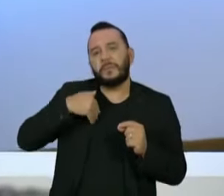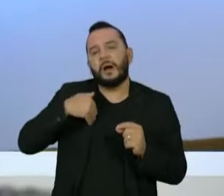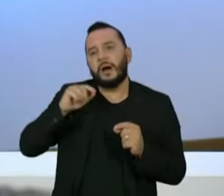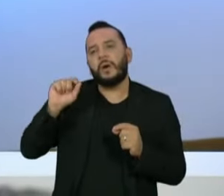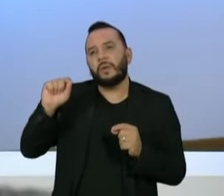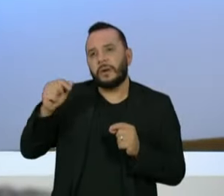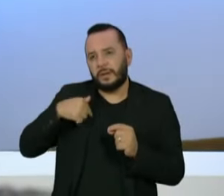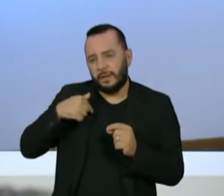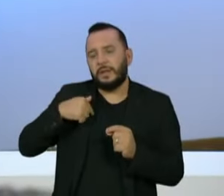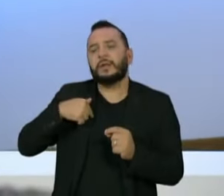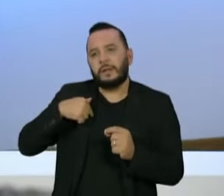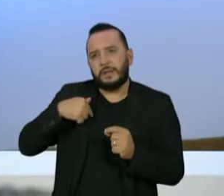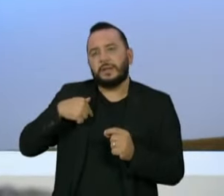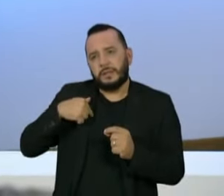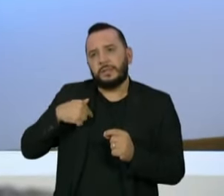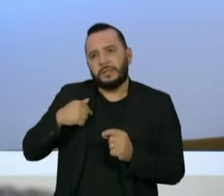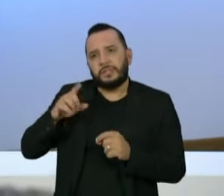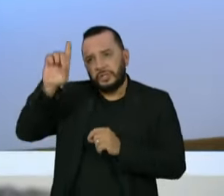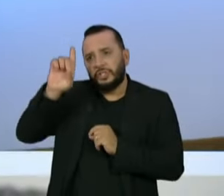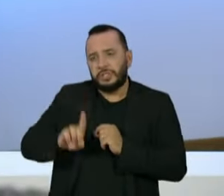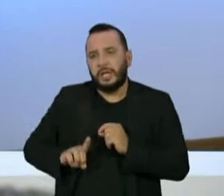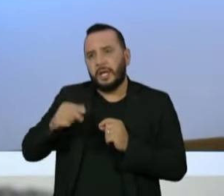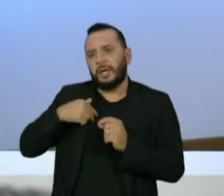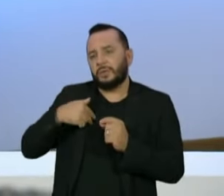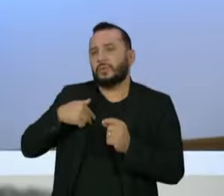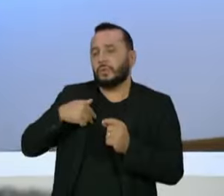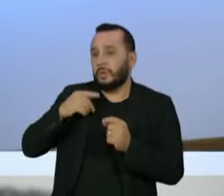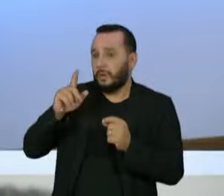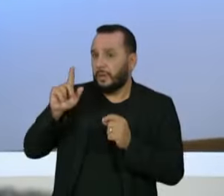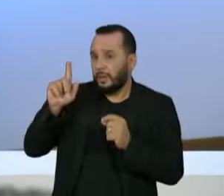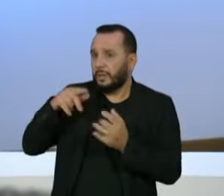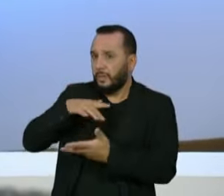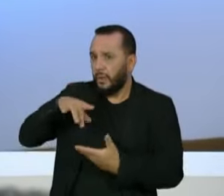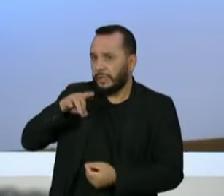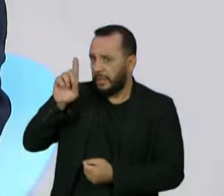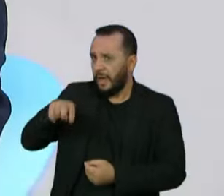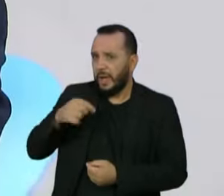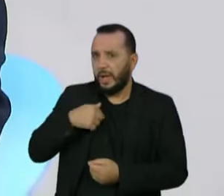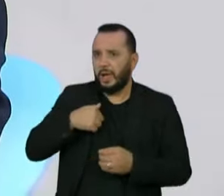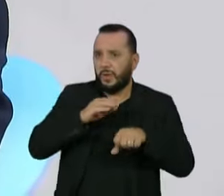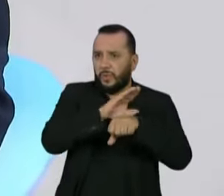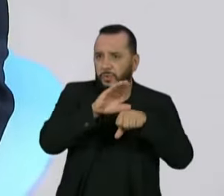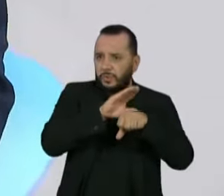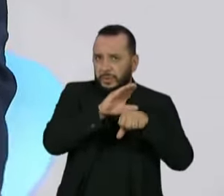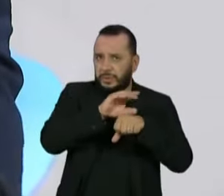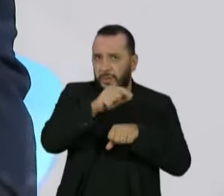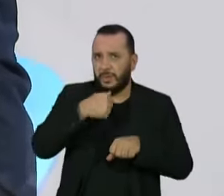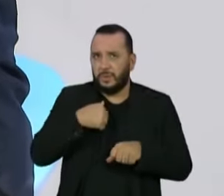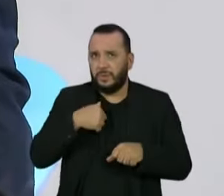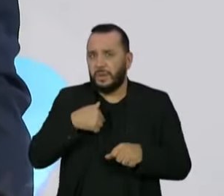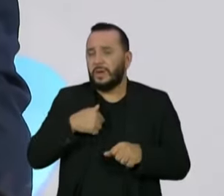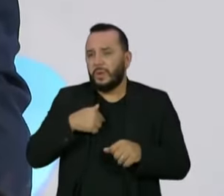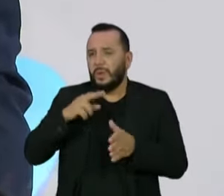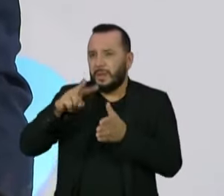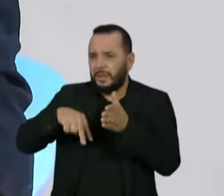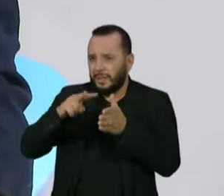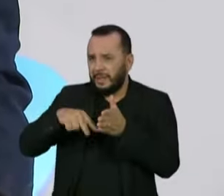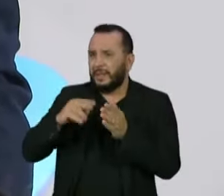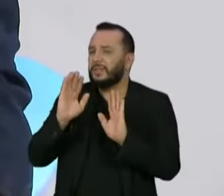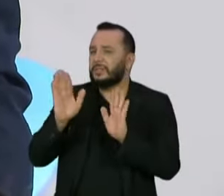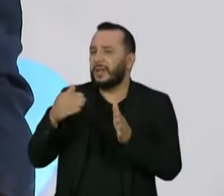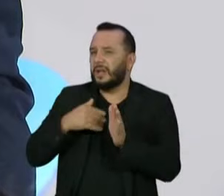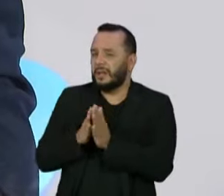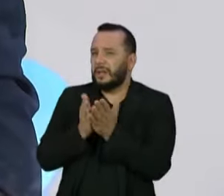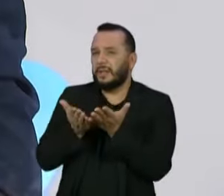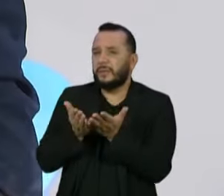Constituição da República Federativa do Brasil. Se você pegar, eu comecei a ler o livro de como as democracias morrem,